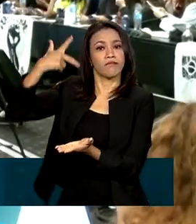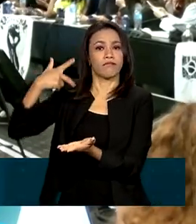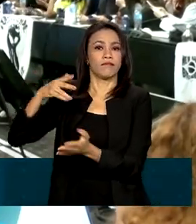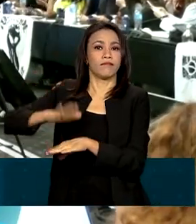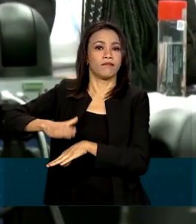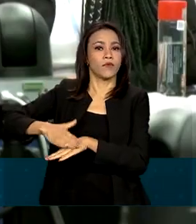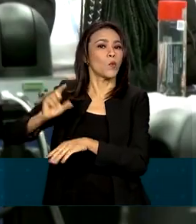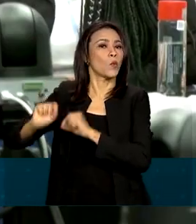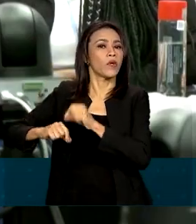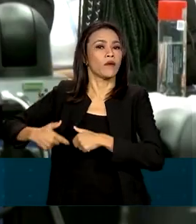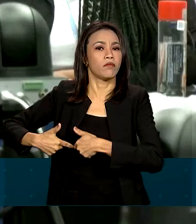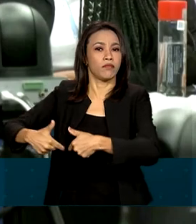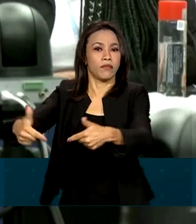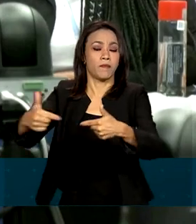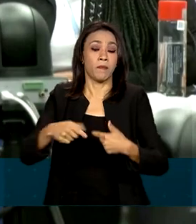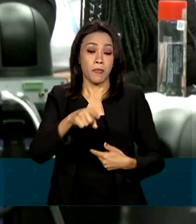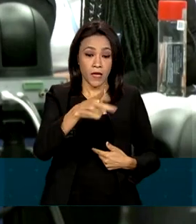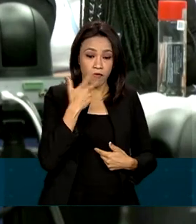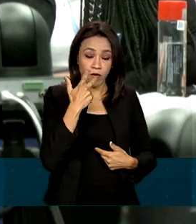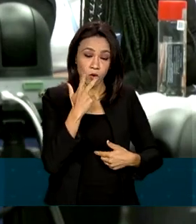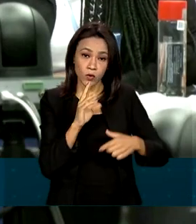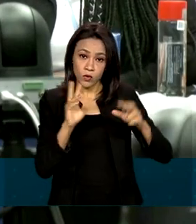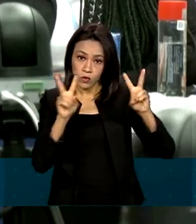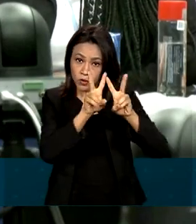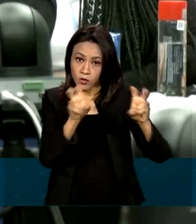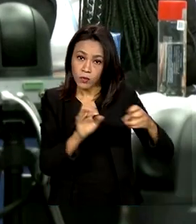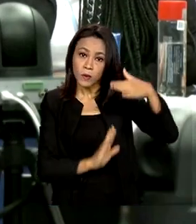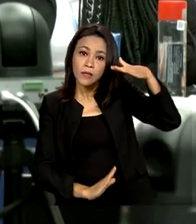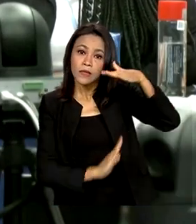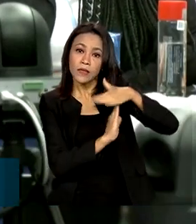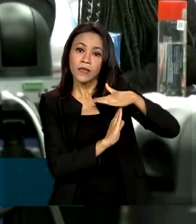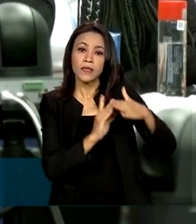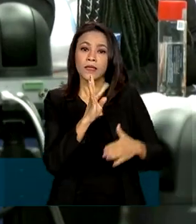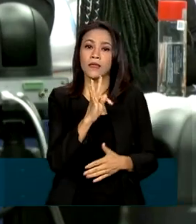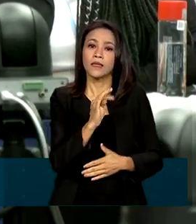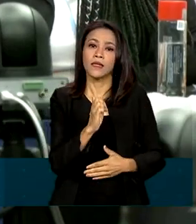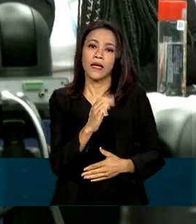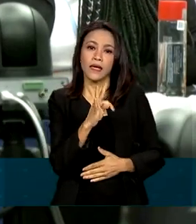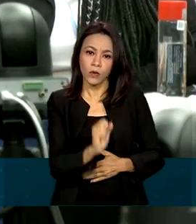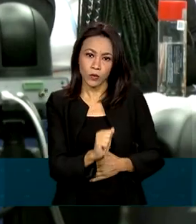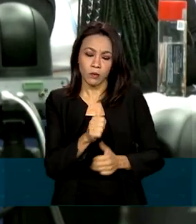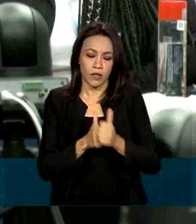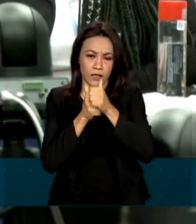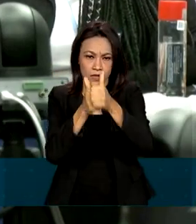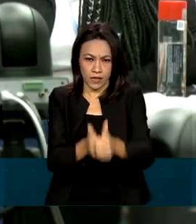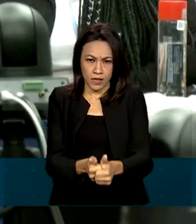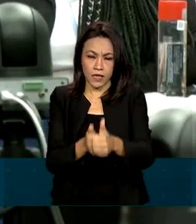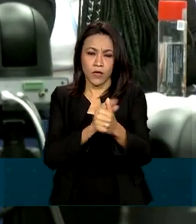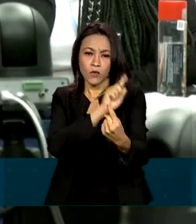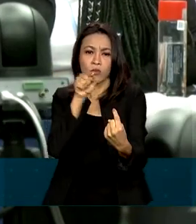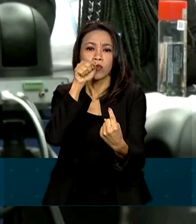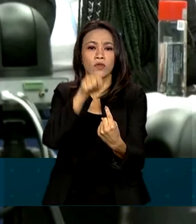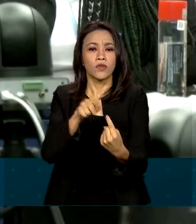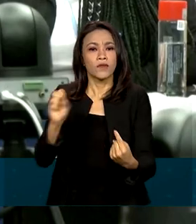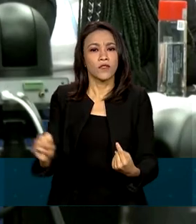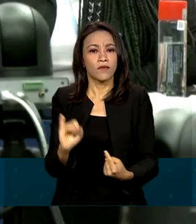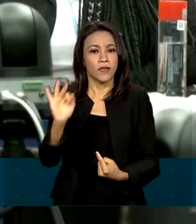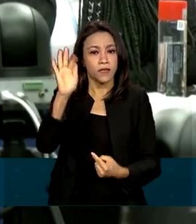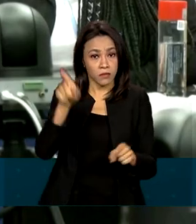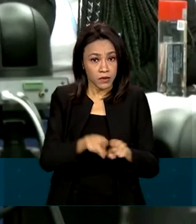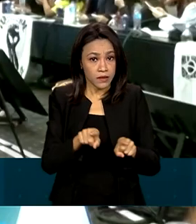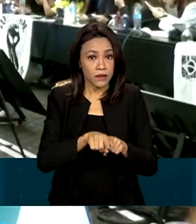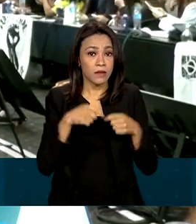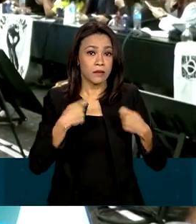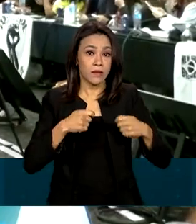falou ainda sobre o teto de gastos no Brasil. Segundo ele, além de cumprir as metas de inflação, o país precisa ter metas de